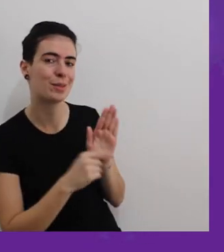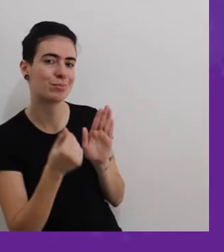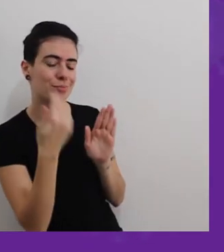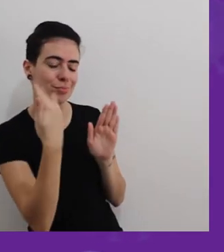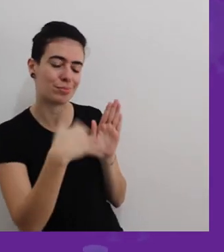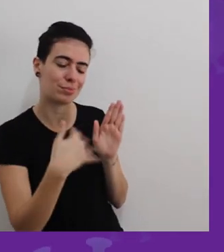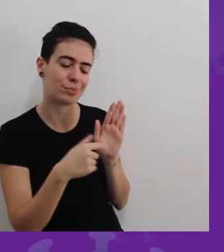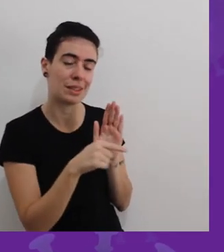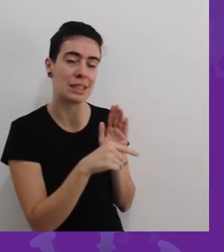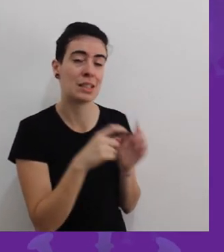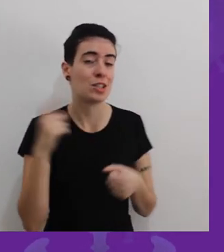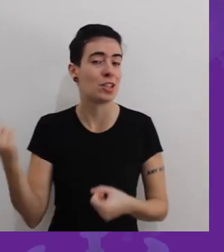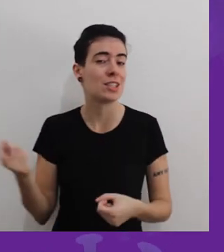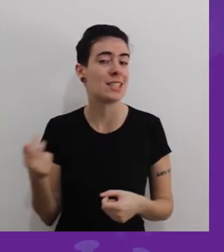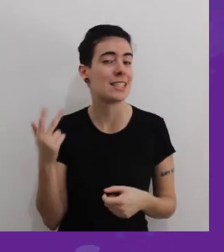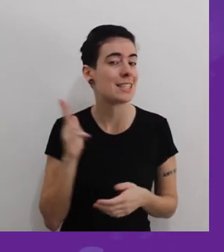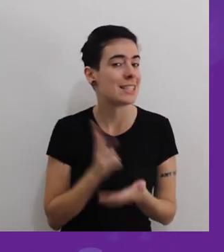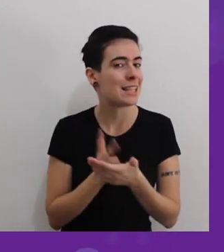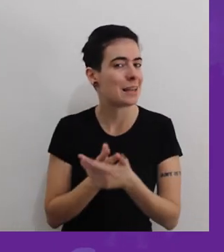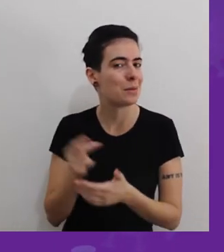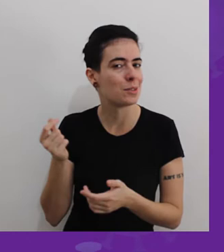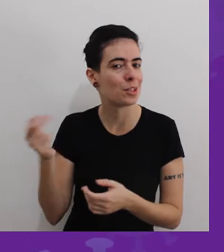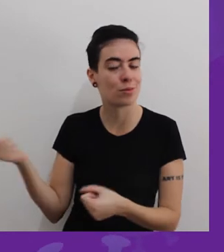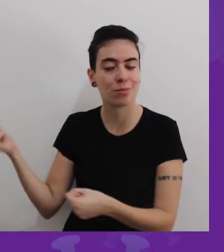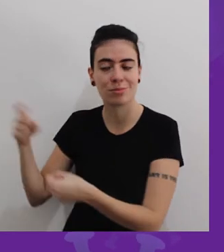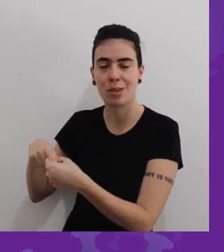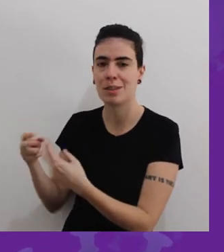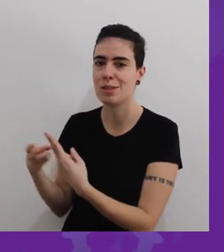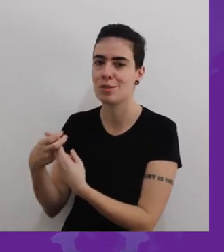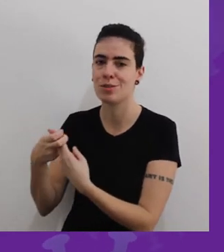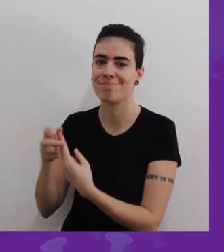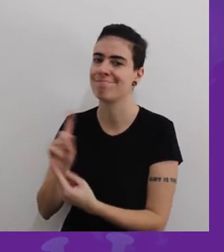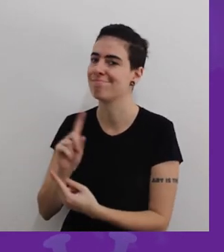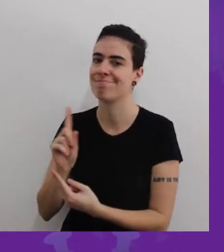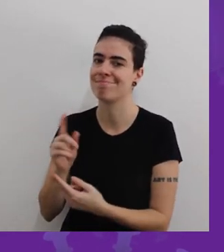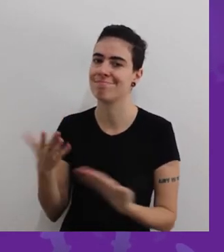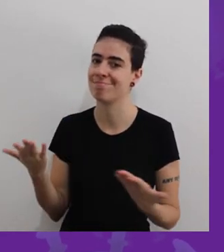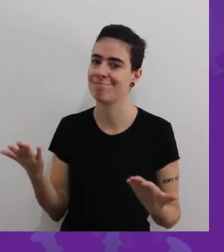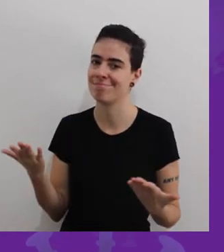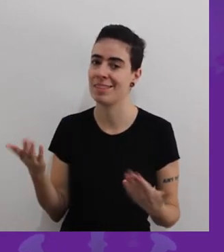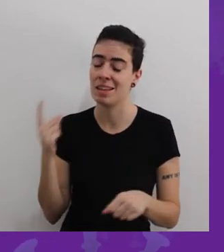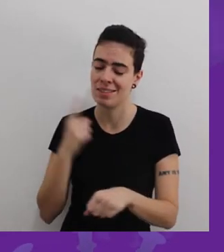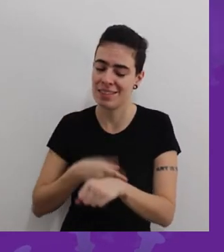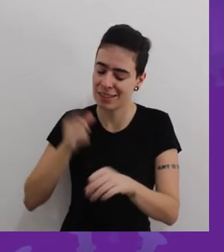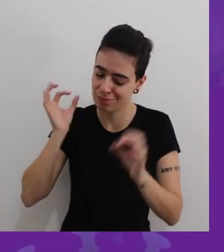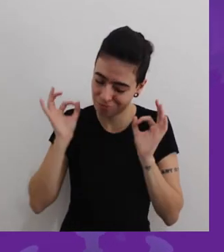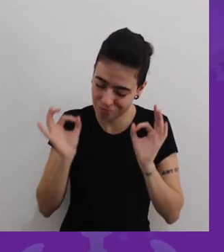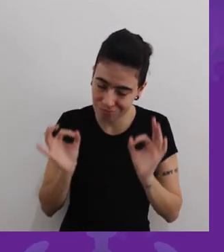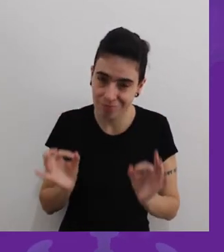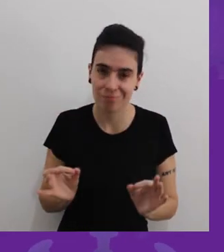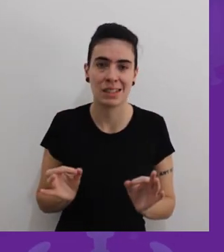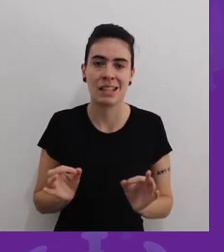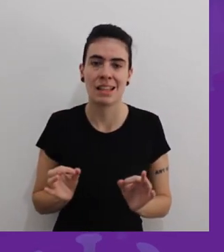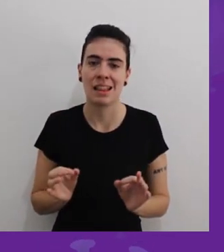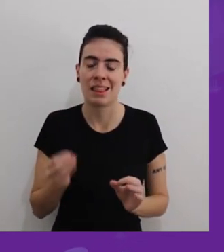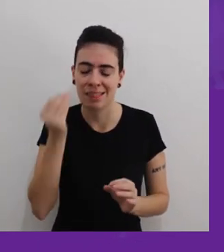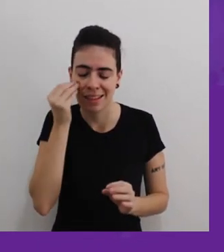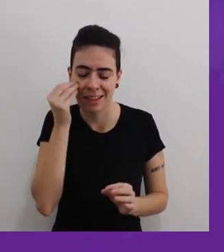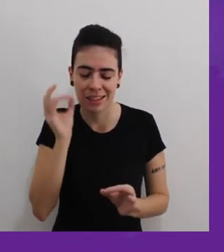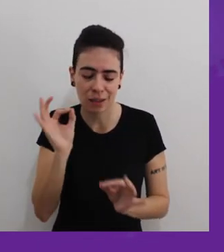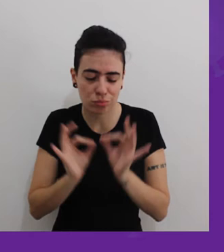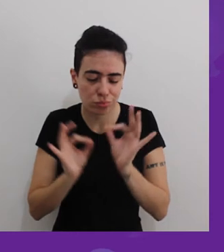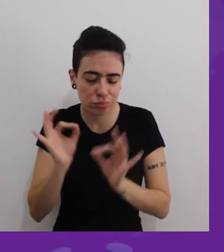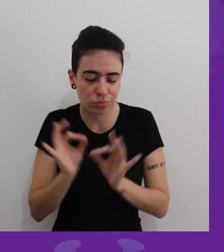para todos, especialmente agora, nesse momento de pandemia de Covid no país. Com relação ao impacto